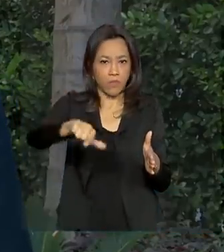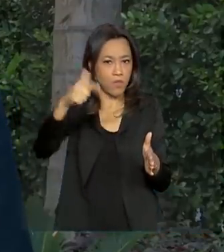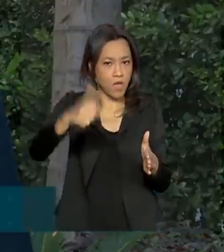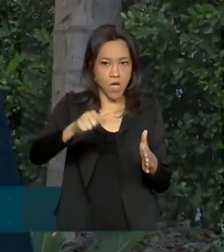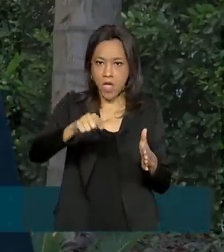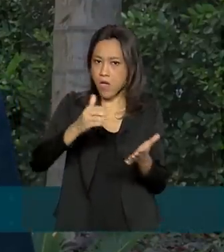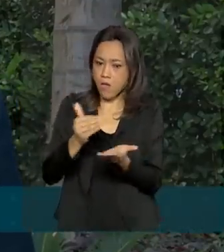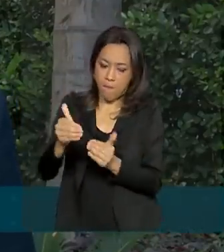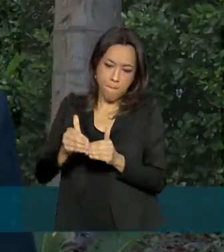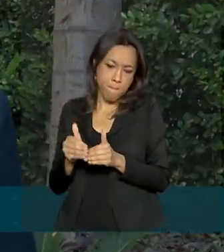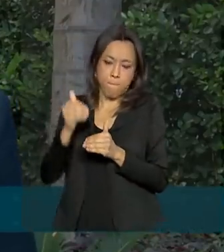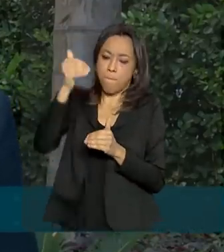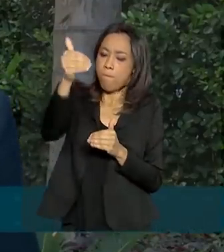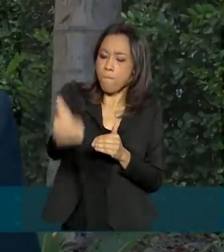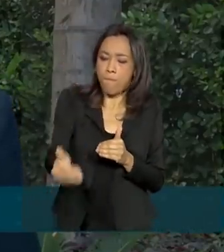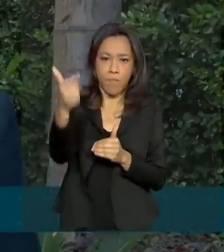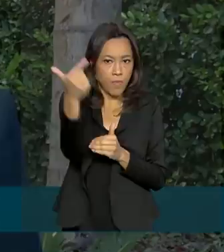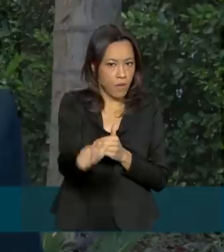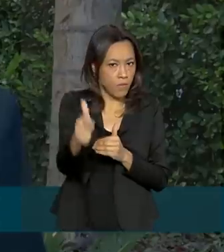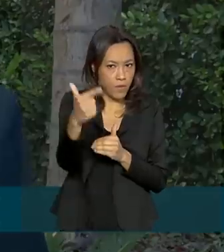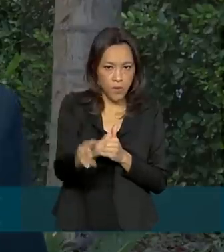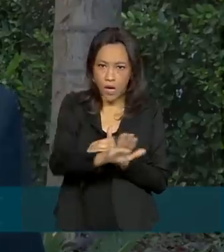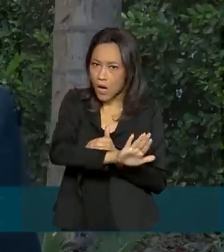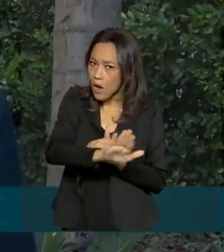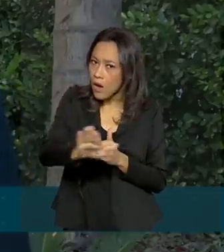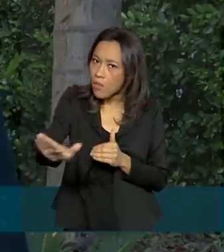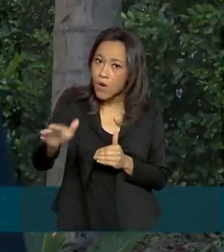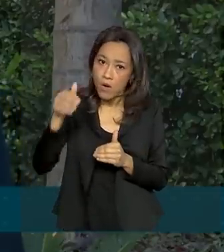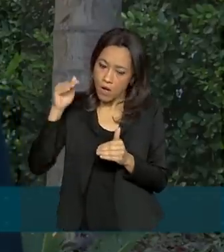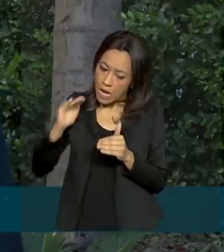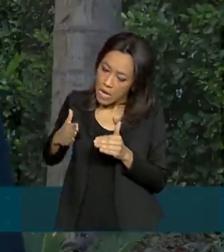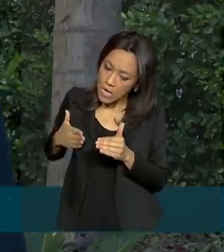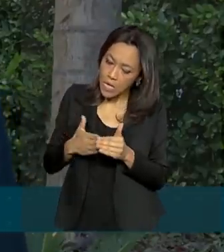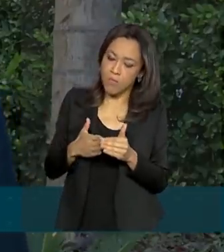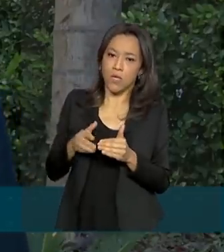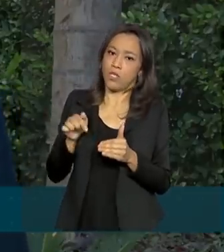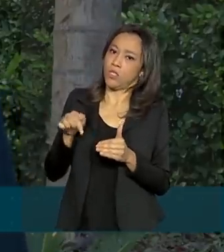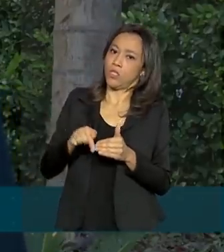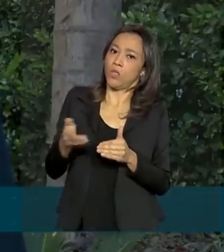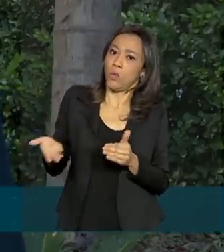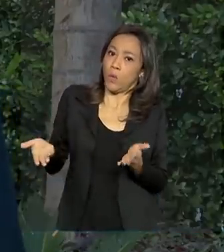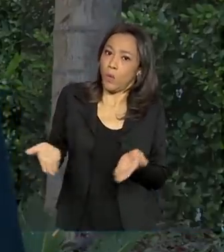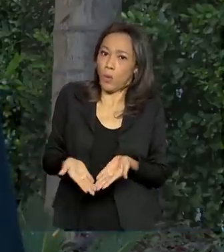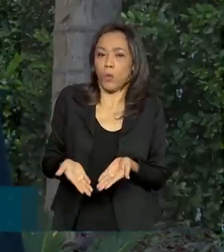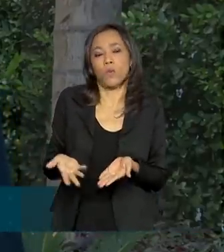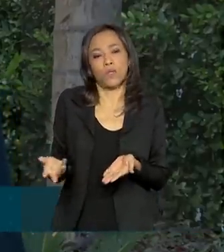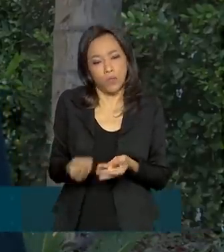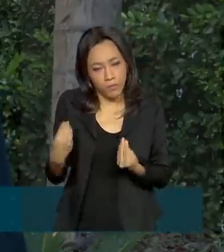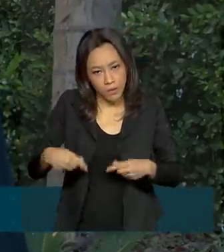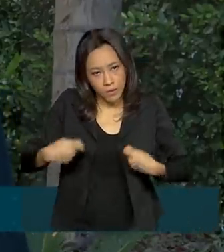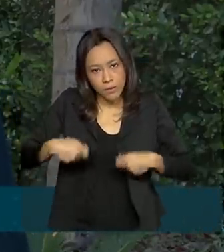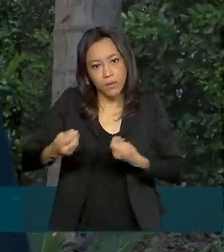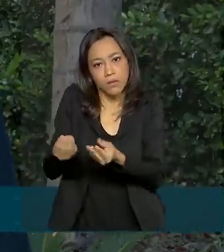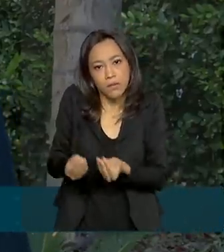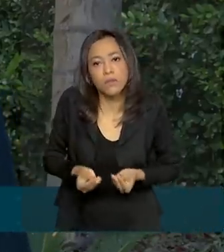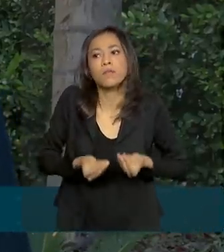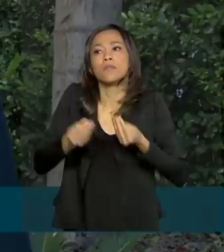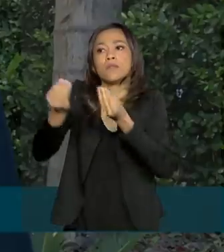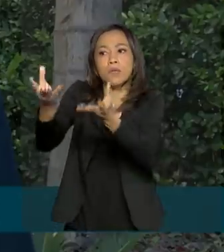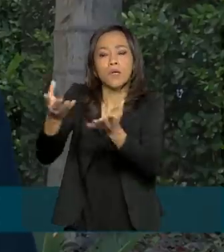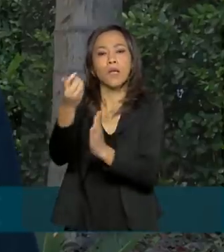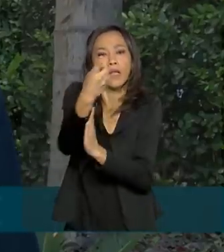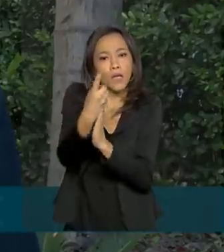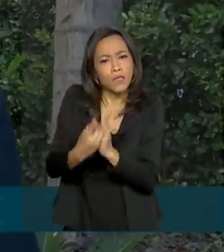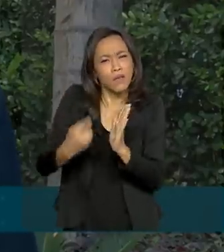Importante, então, que o contribuinte entregue logo a sua declaração para evitar